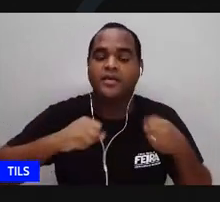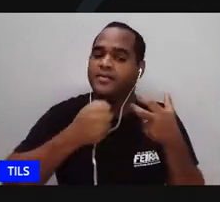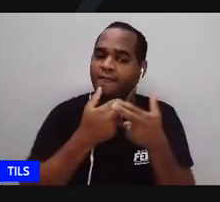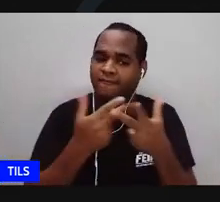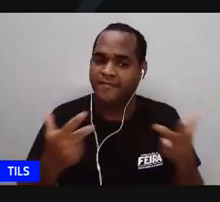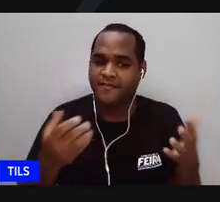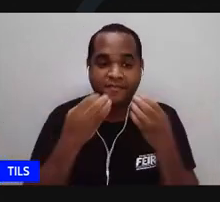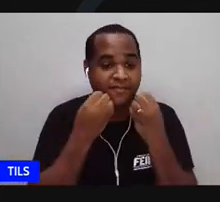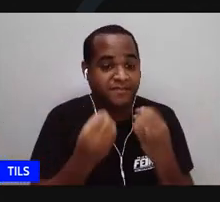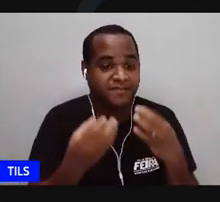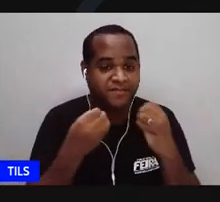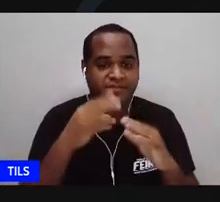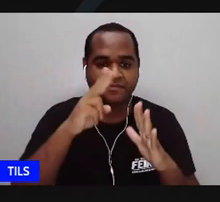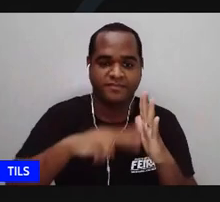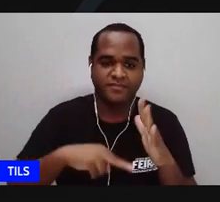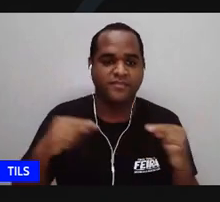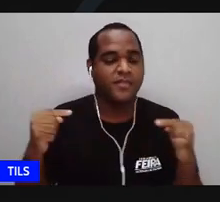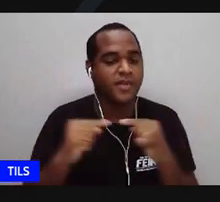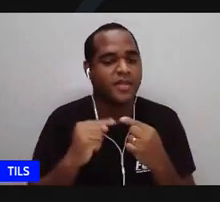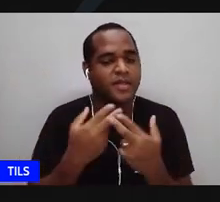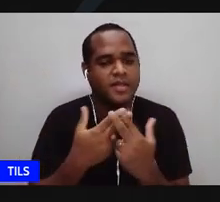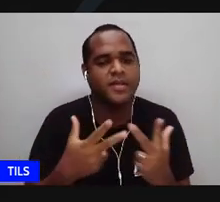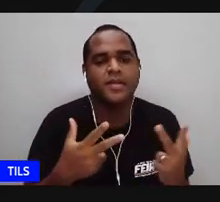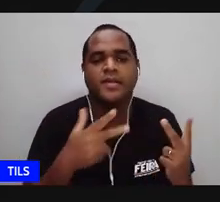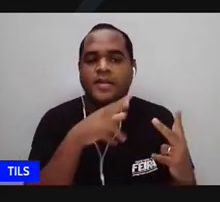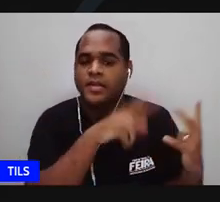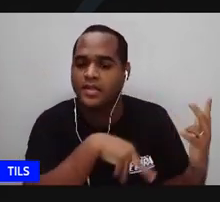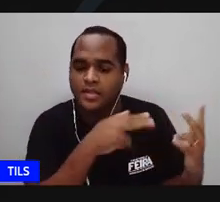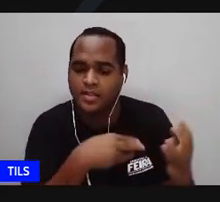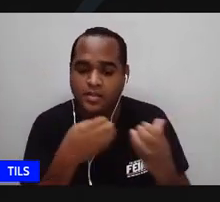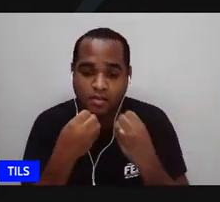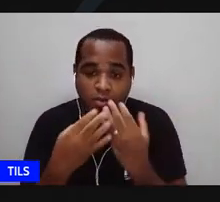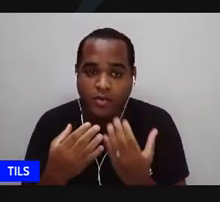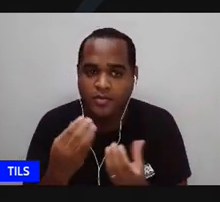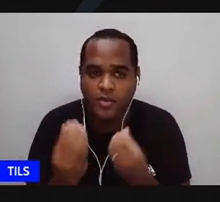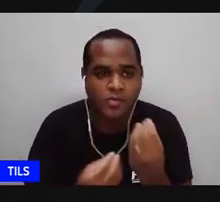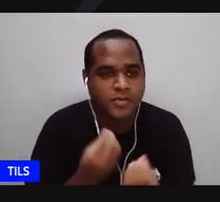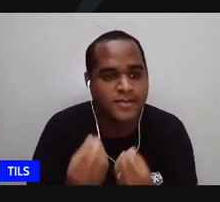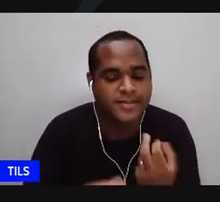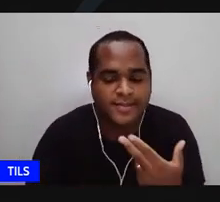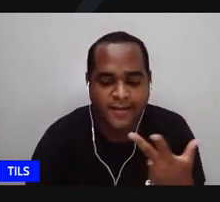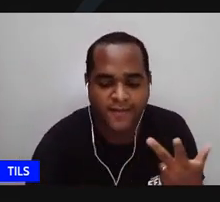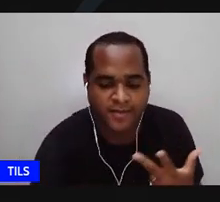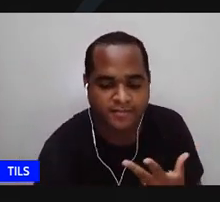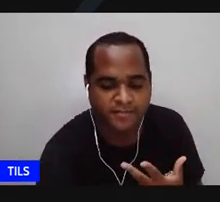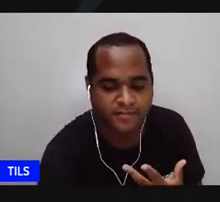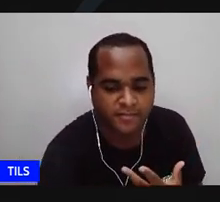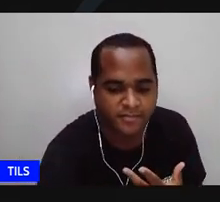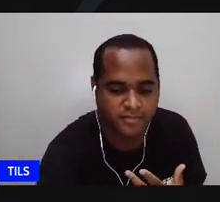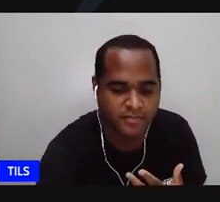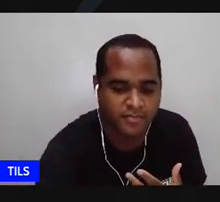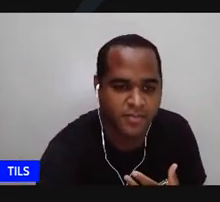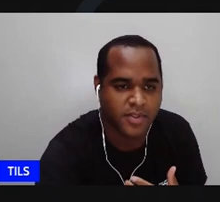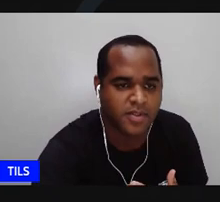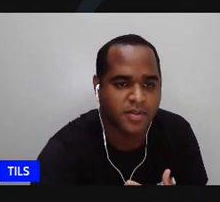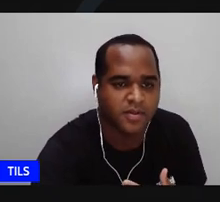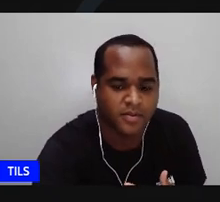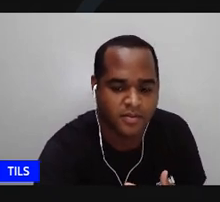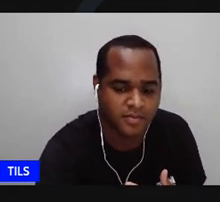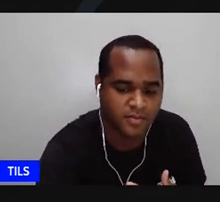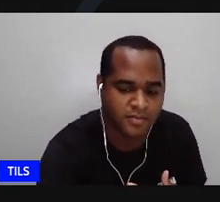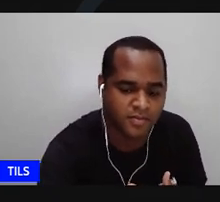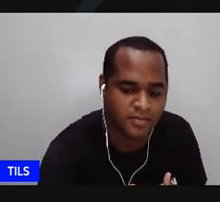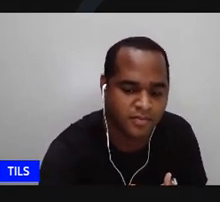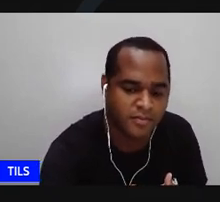então o livro tudo isso eles nos fazem grandes conhecimentos inclusive aquele que tem um texto que você não gostou muito